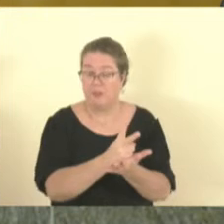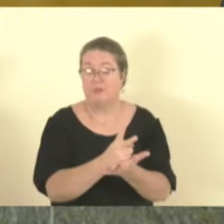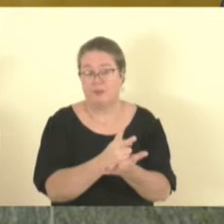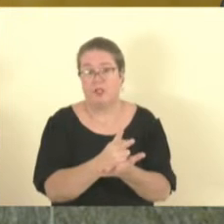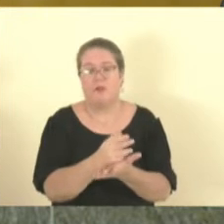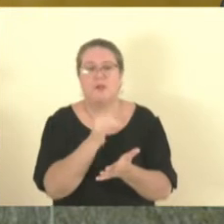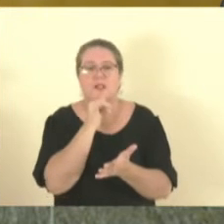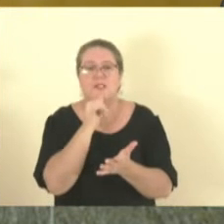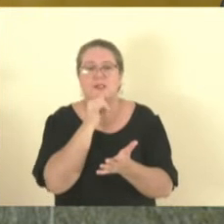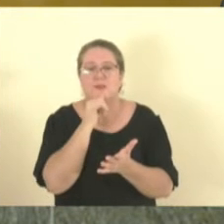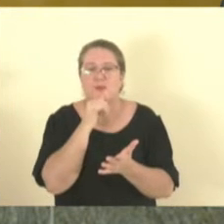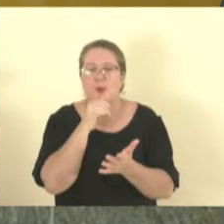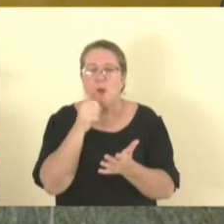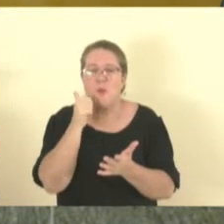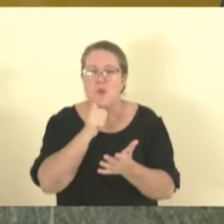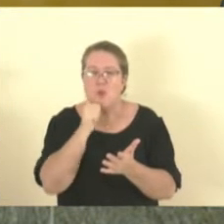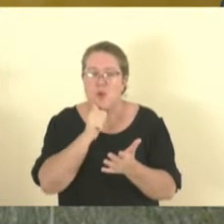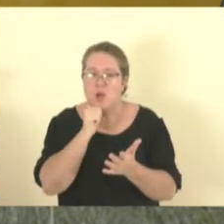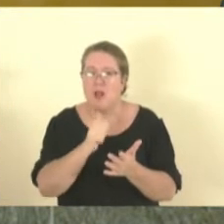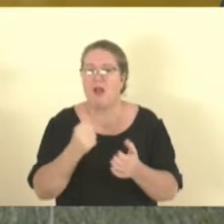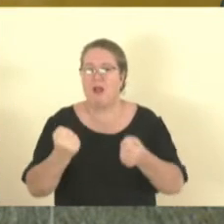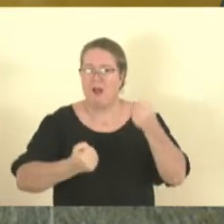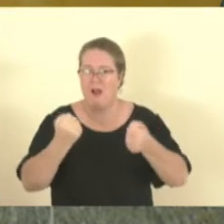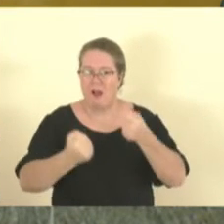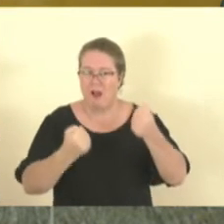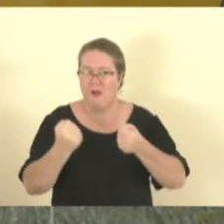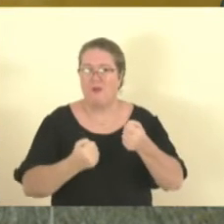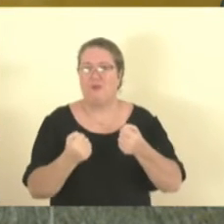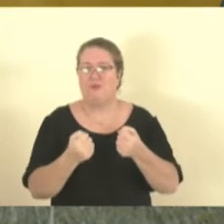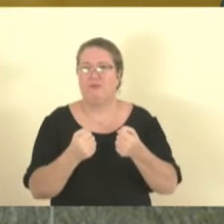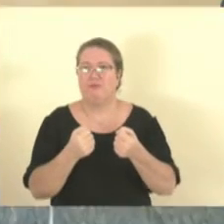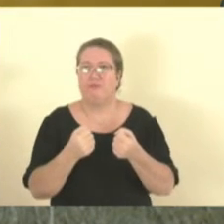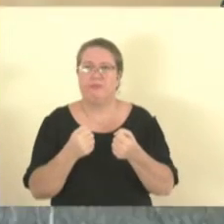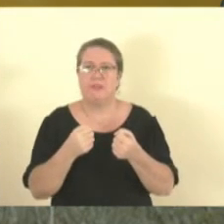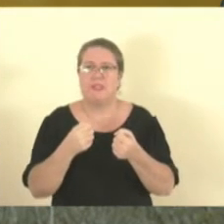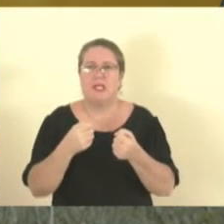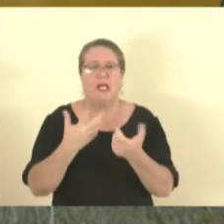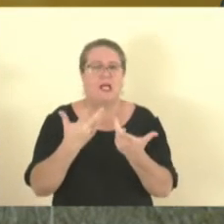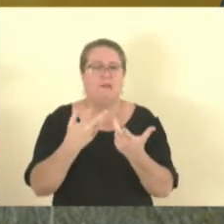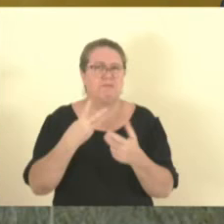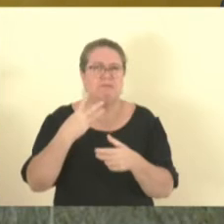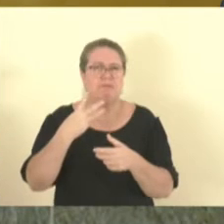atingindo esse motociclista que faleceu na data de ontem.